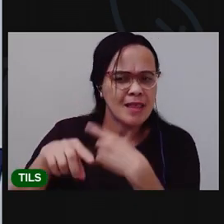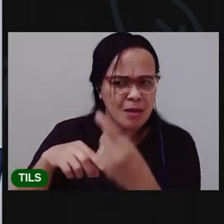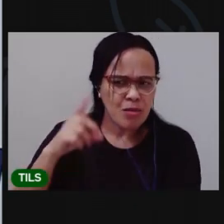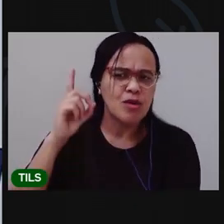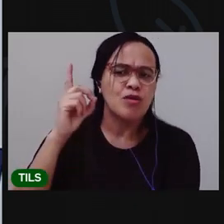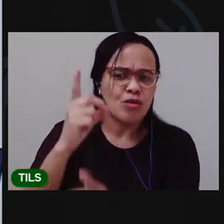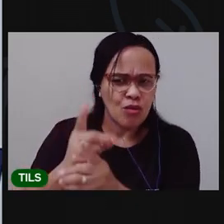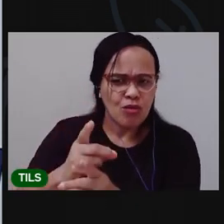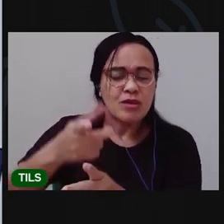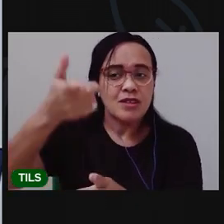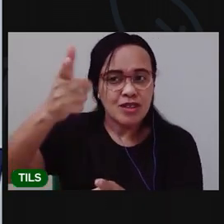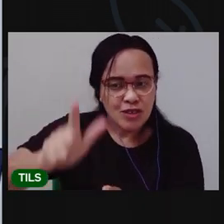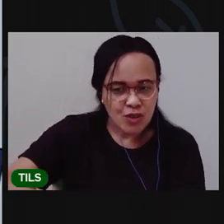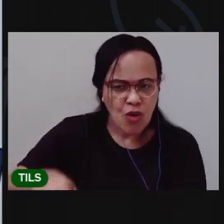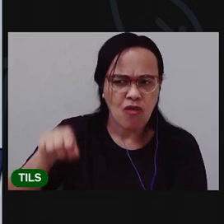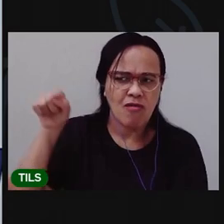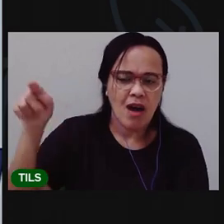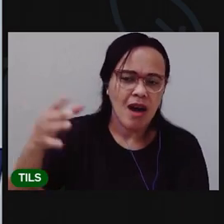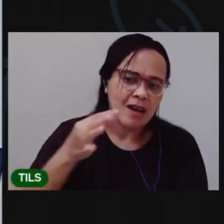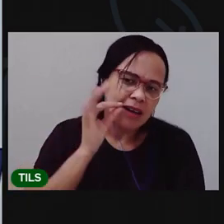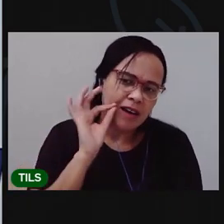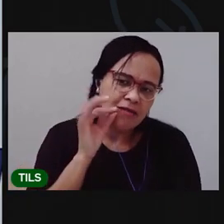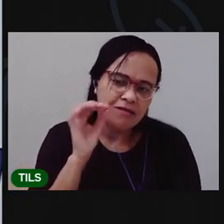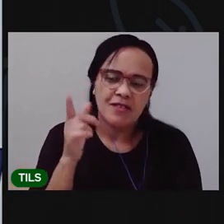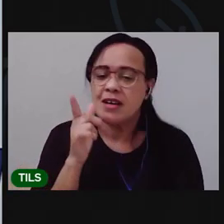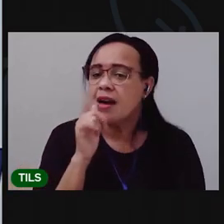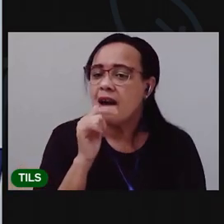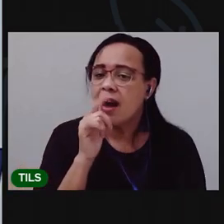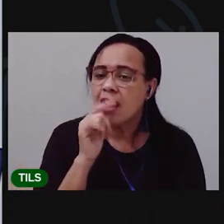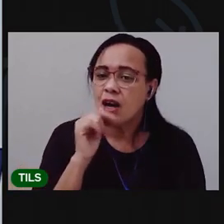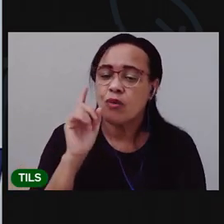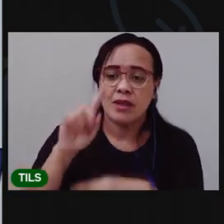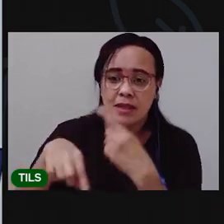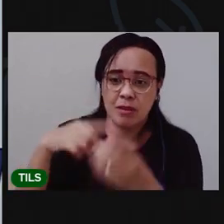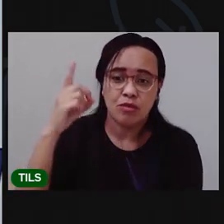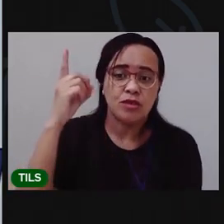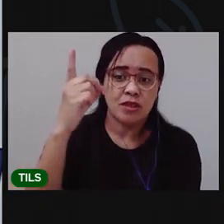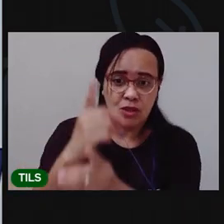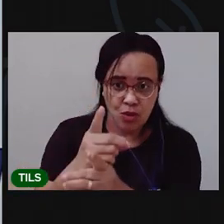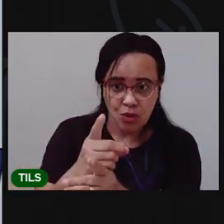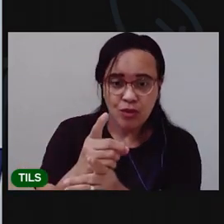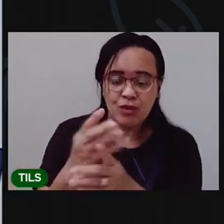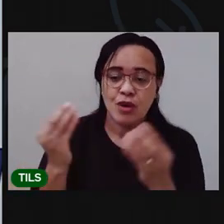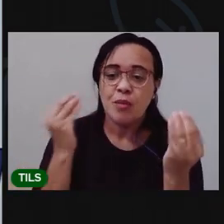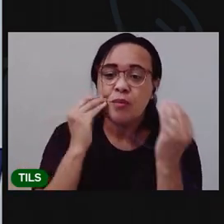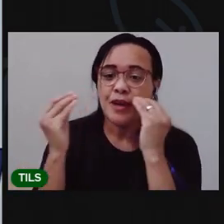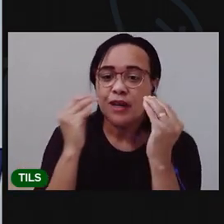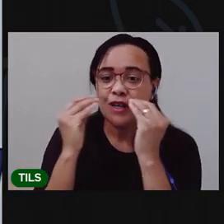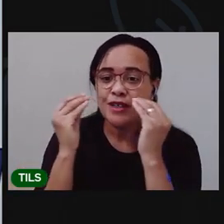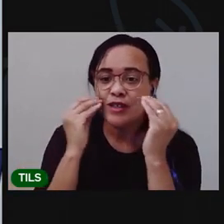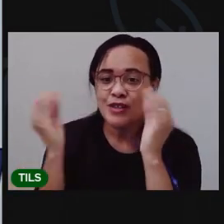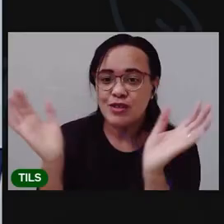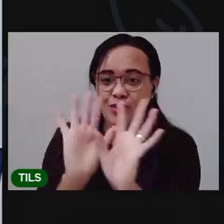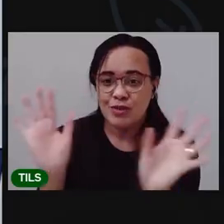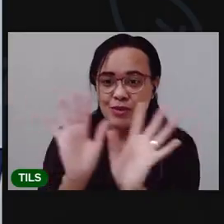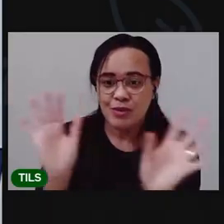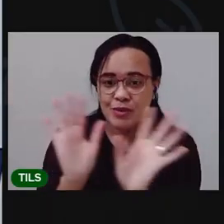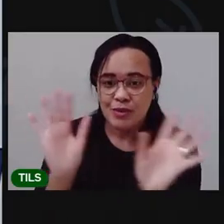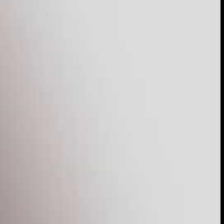água E daqui a pouco a gente se vê de novo Beijo grande Até daqui a pouco Tchau